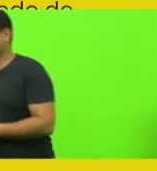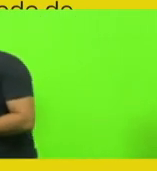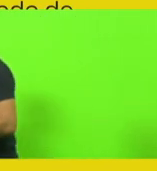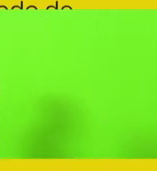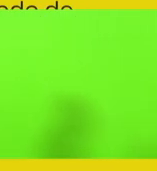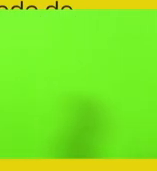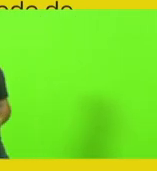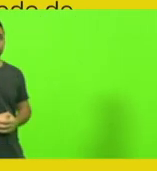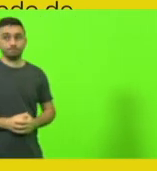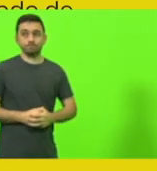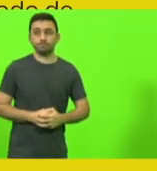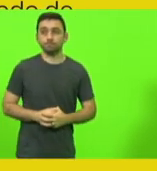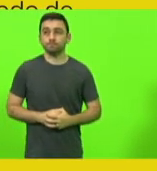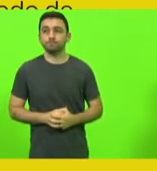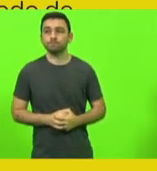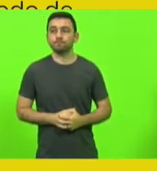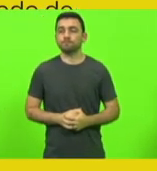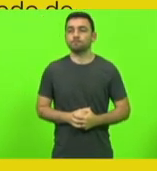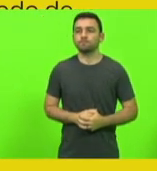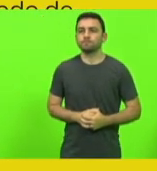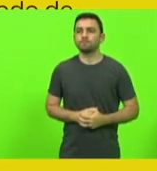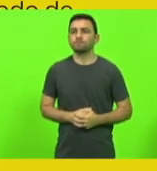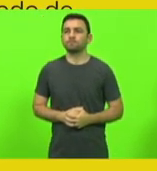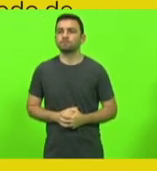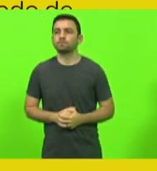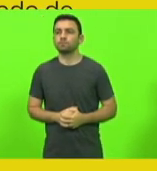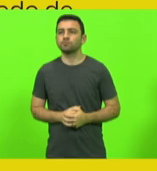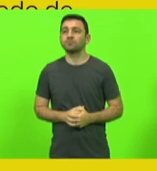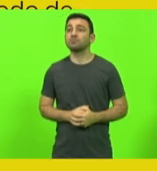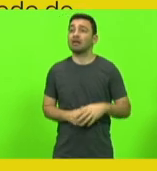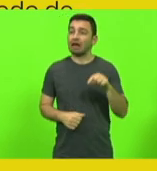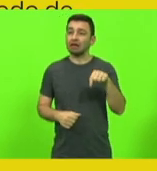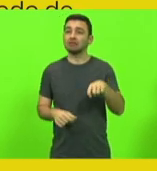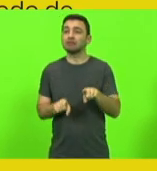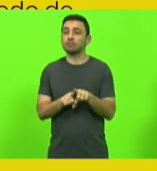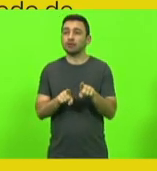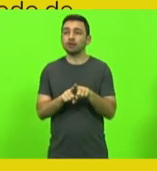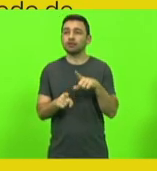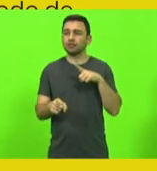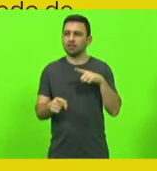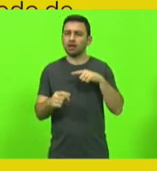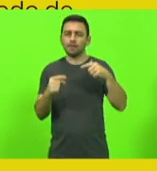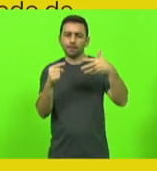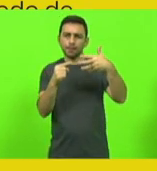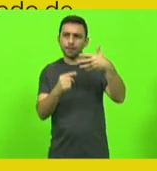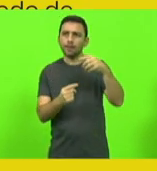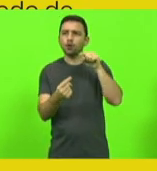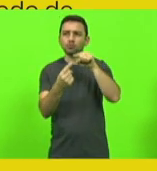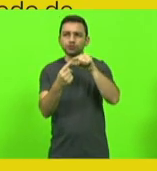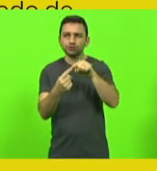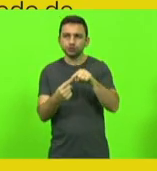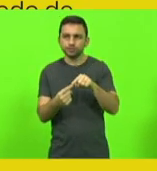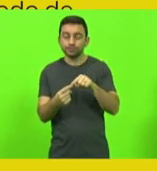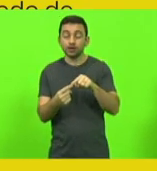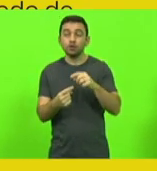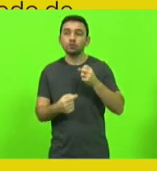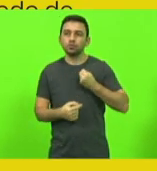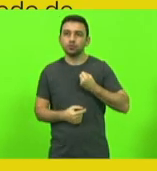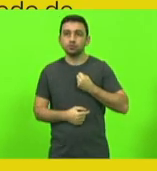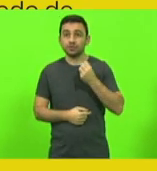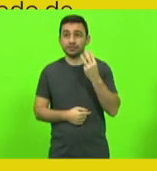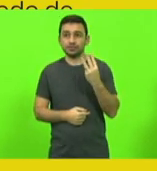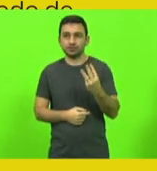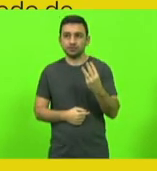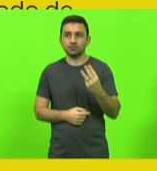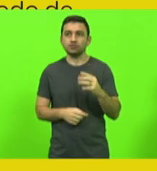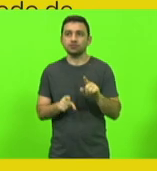casa aprovadas metas no plano estadual de educação. Na meta 3 e